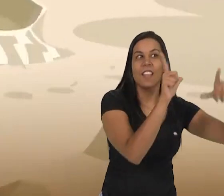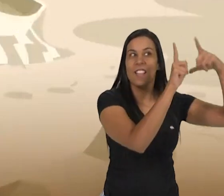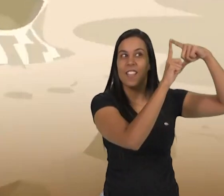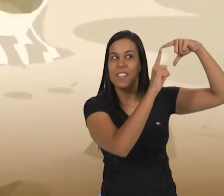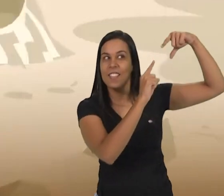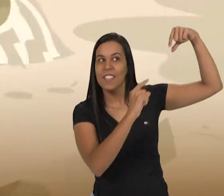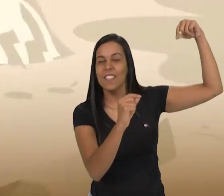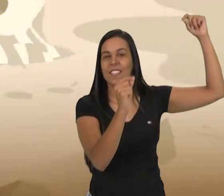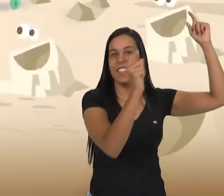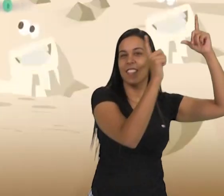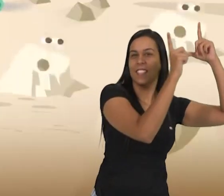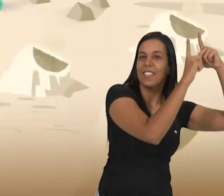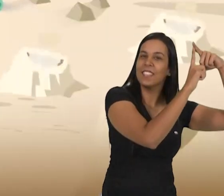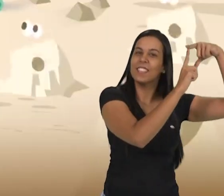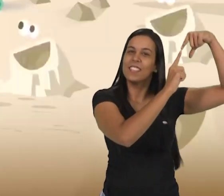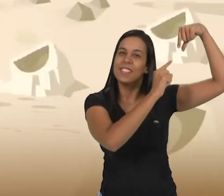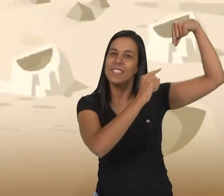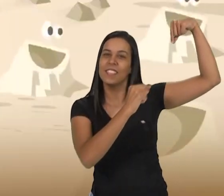Lualáááááááááááááááááá